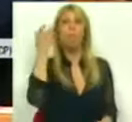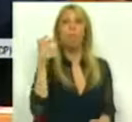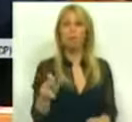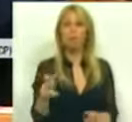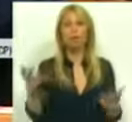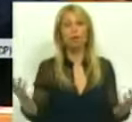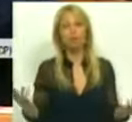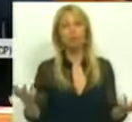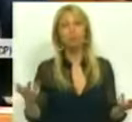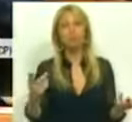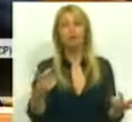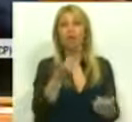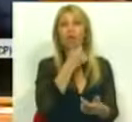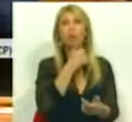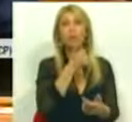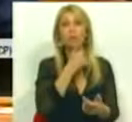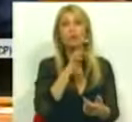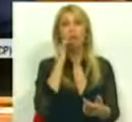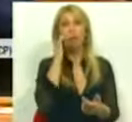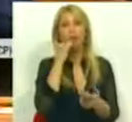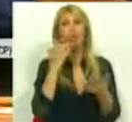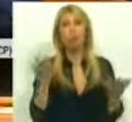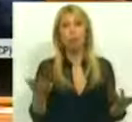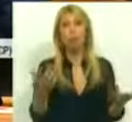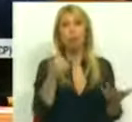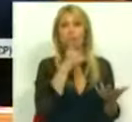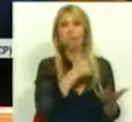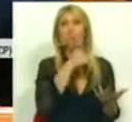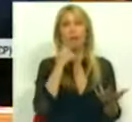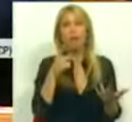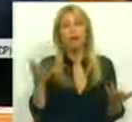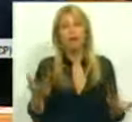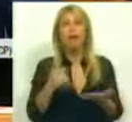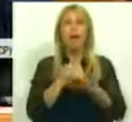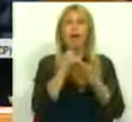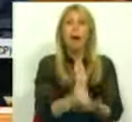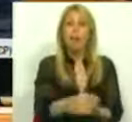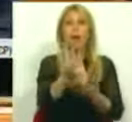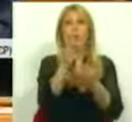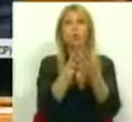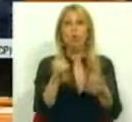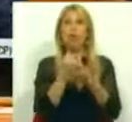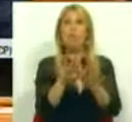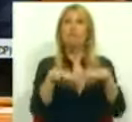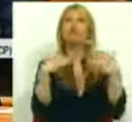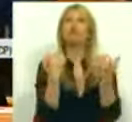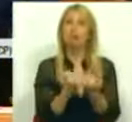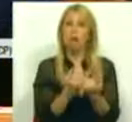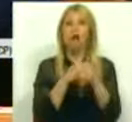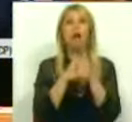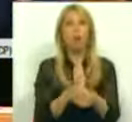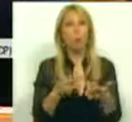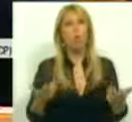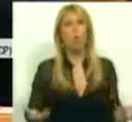Foram decisões dolorosas que acompanhámos com soluções de apoio social. Nesse sentido, estabelecemos